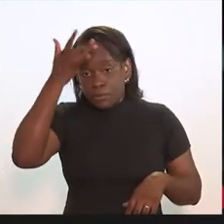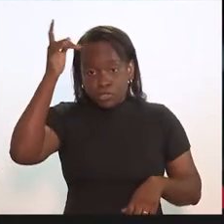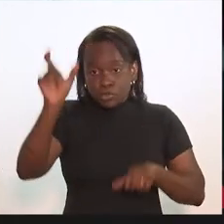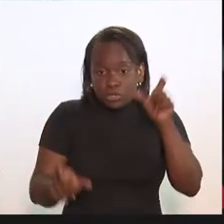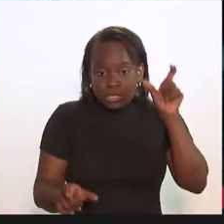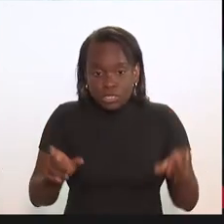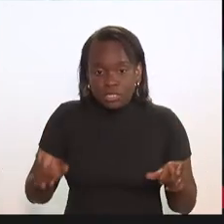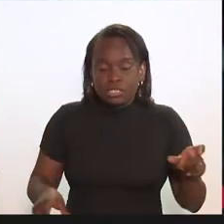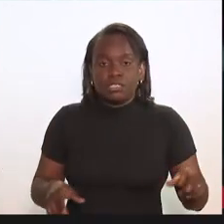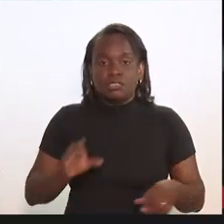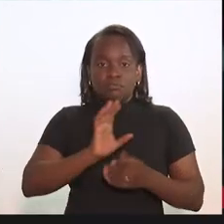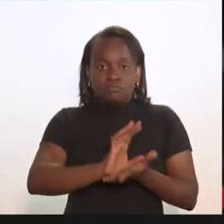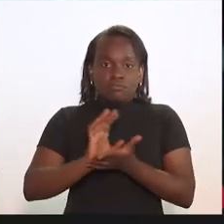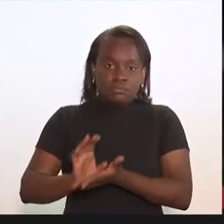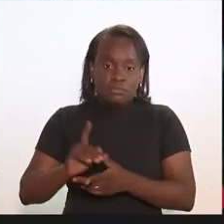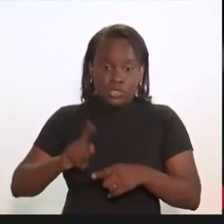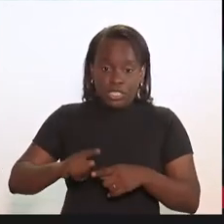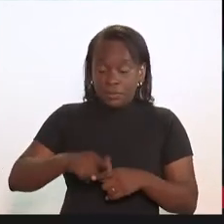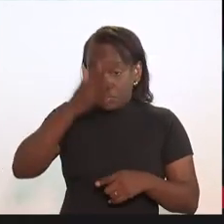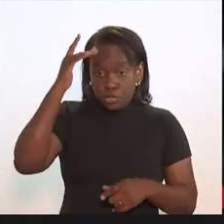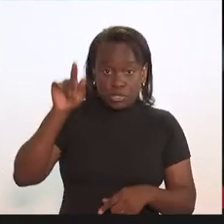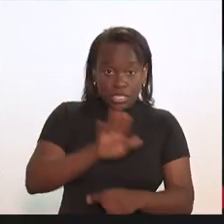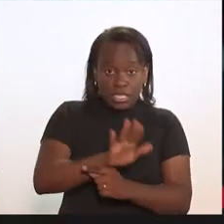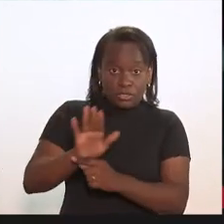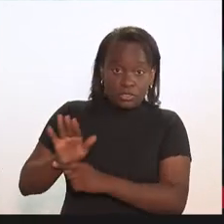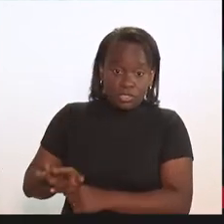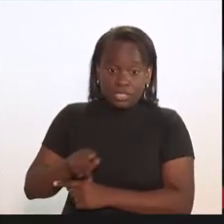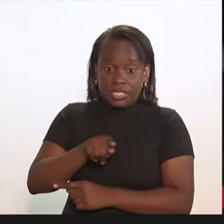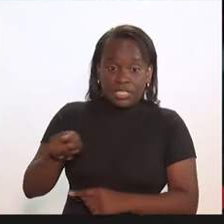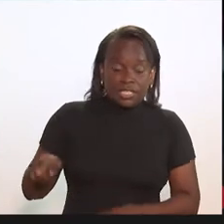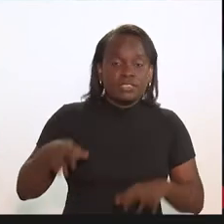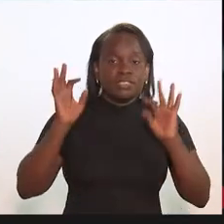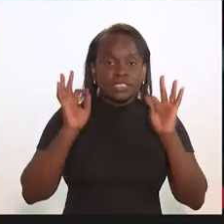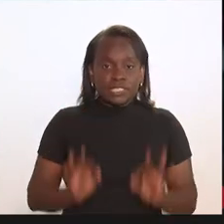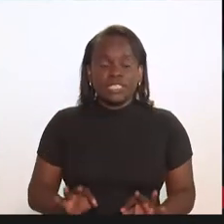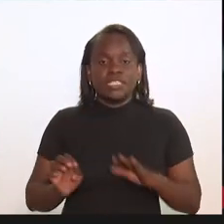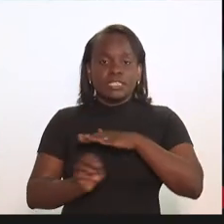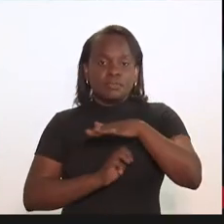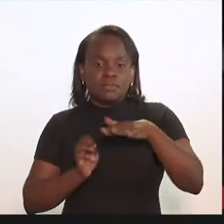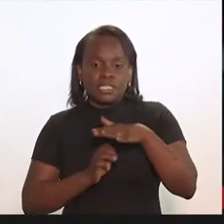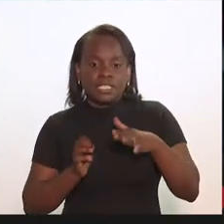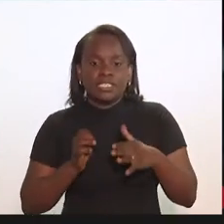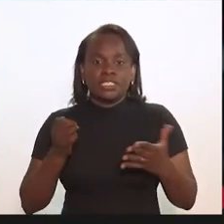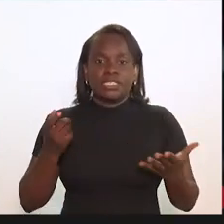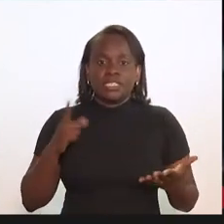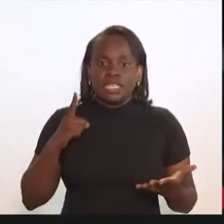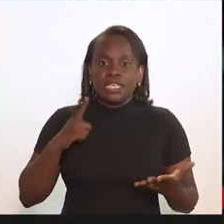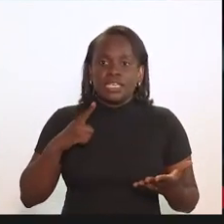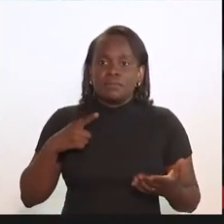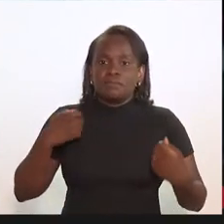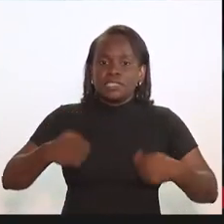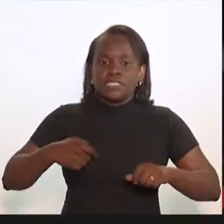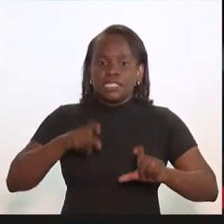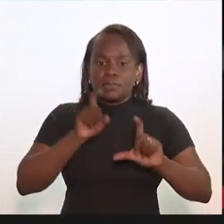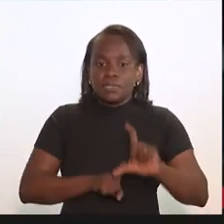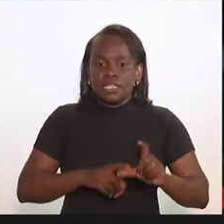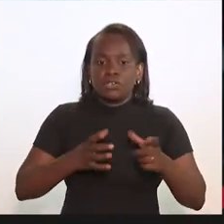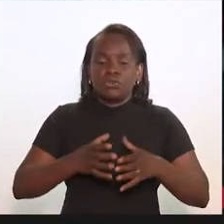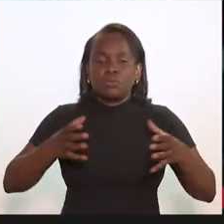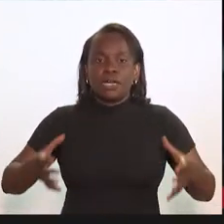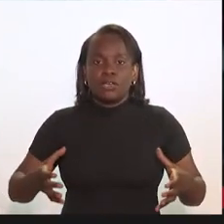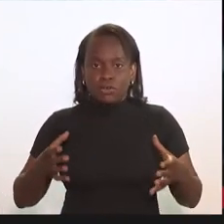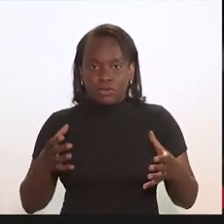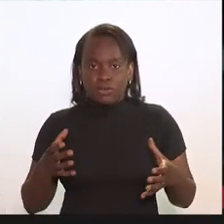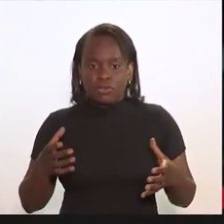pessoas, porque, depois que você investiu nas pessoas, eu tenho certeza que as empresas criam até uma certa dependência e um